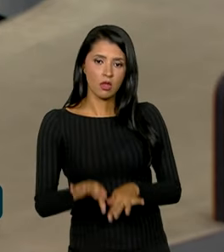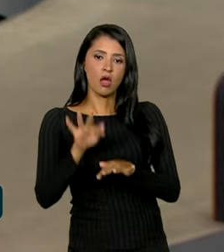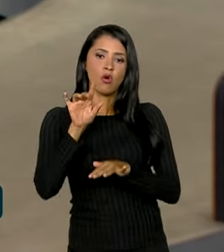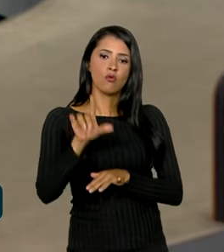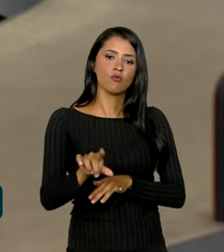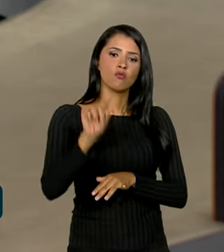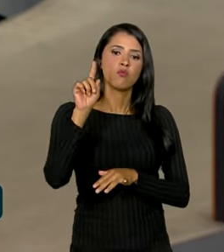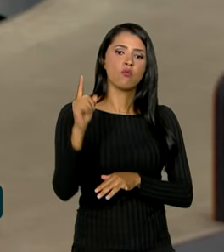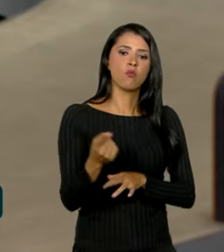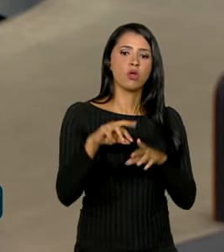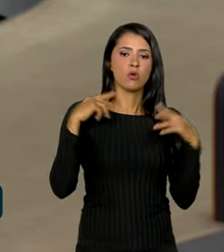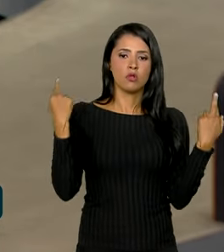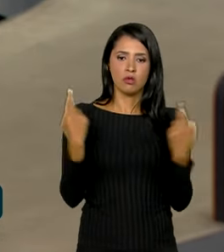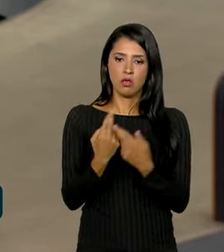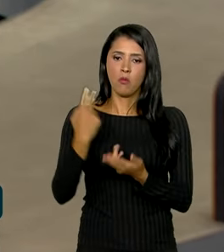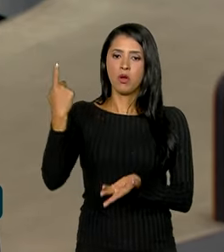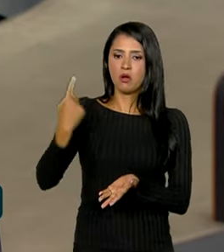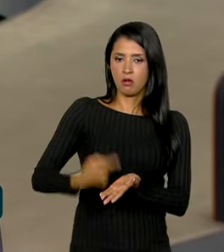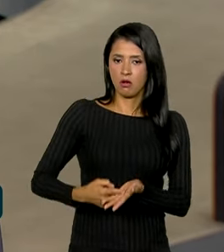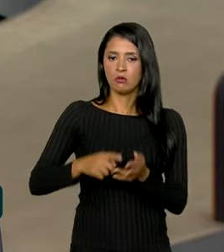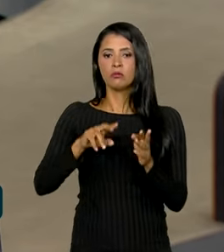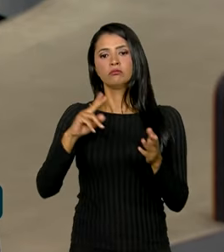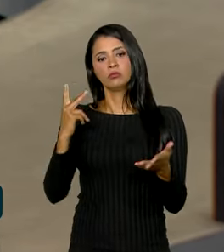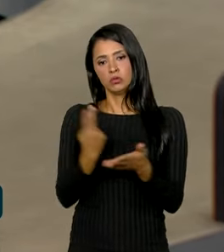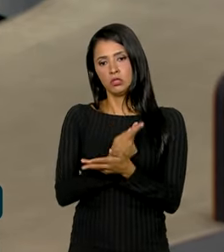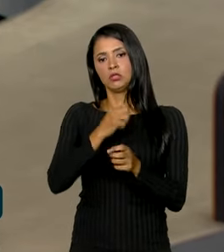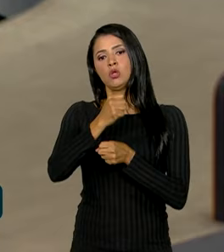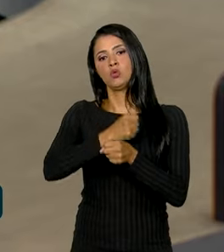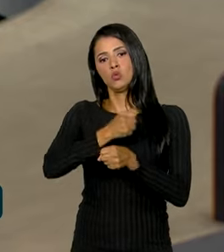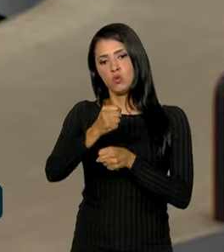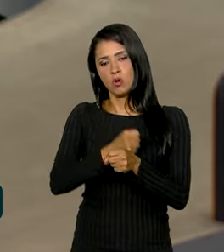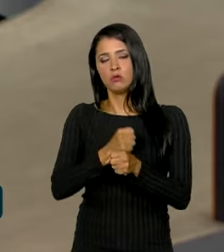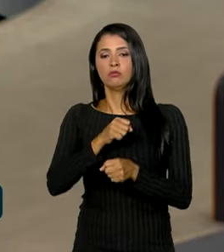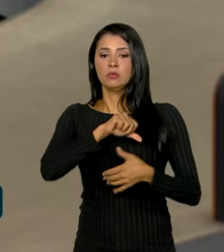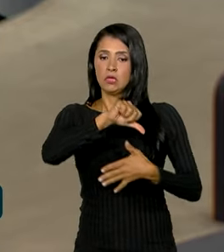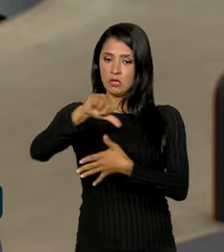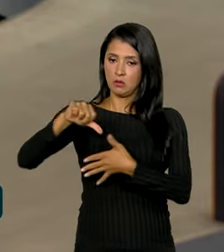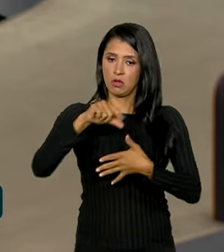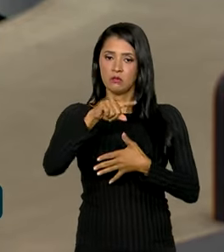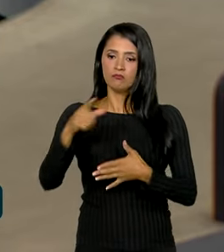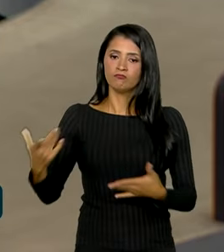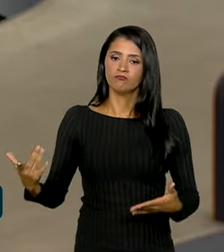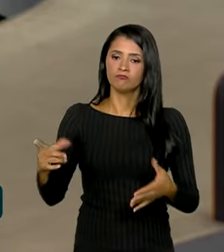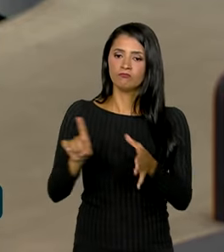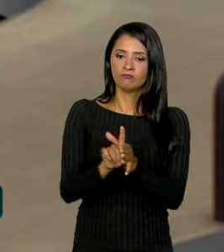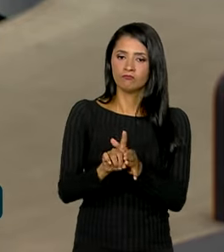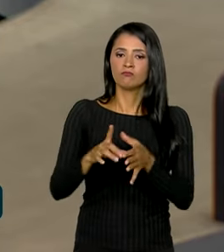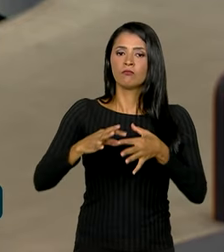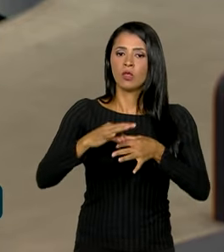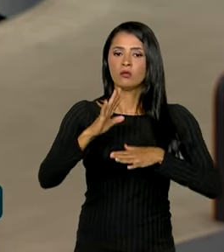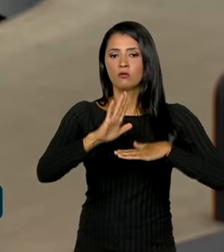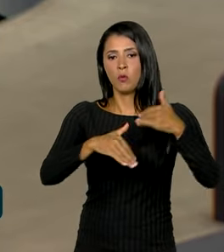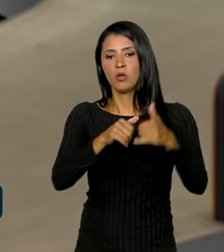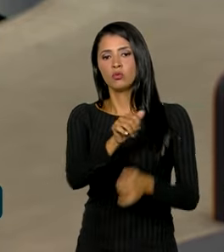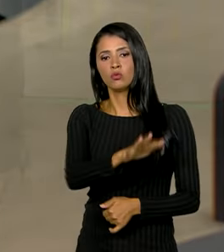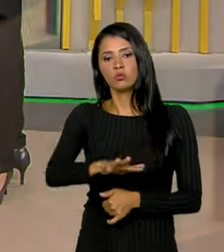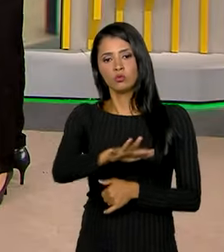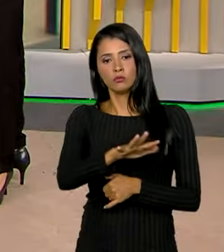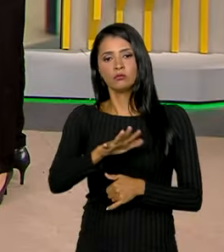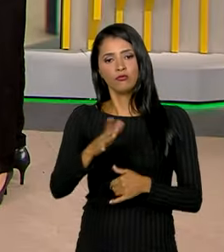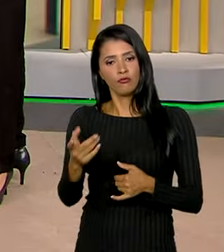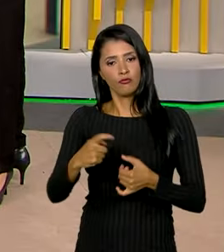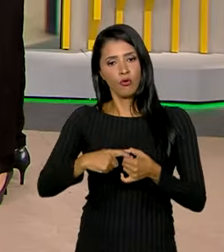uma reunião anual entre os países sul-americanos para integração e desenvolvimento da região. Eu volto com vocês.